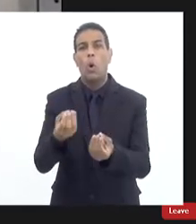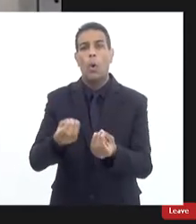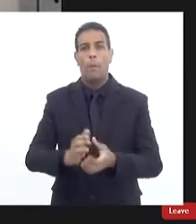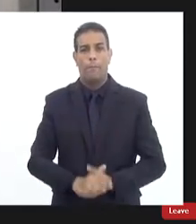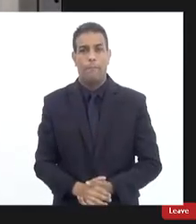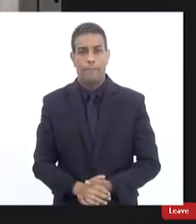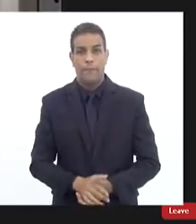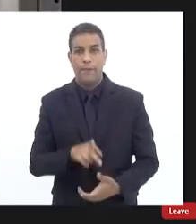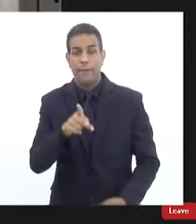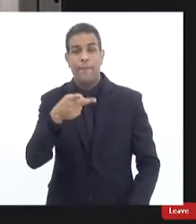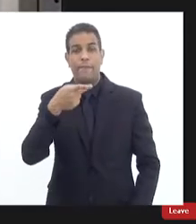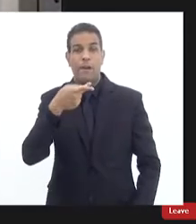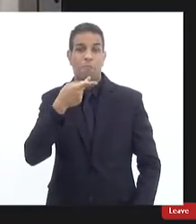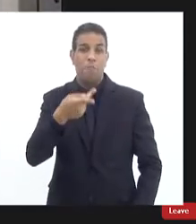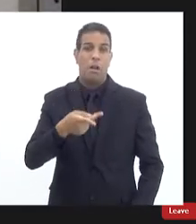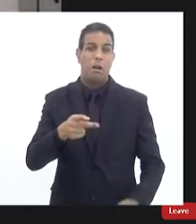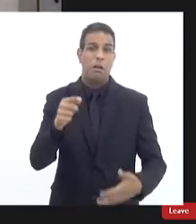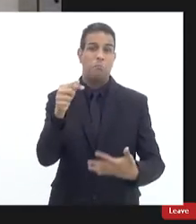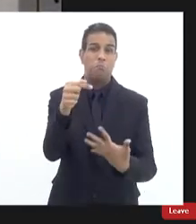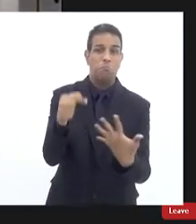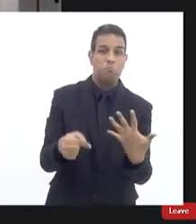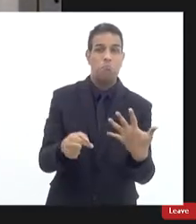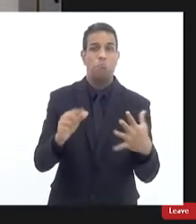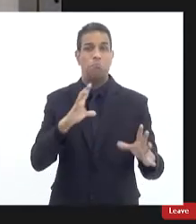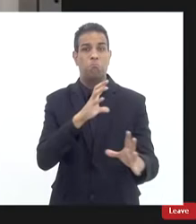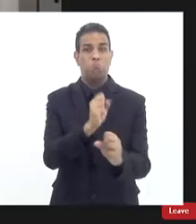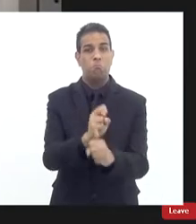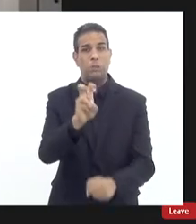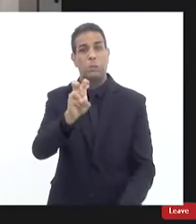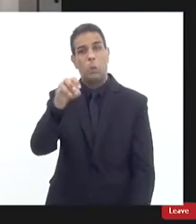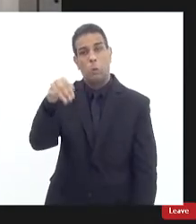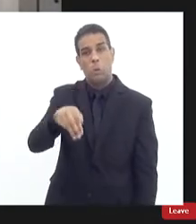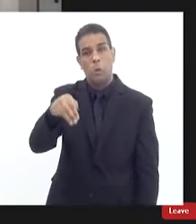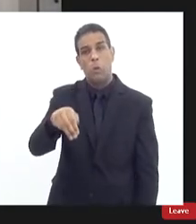você falar em 5 minutos às vezes então nós temos uma